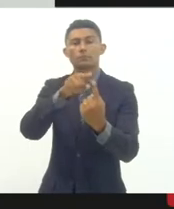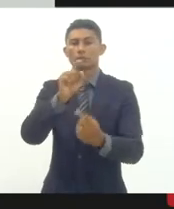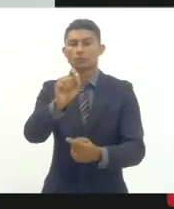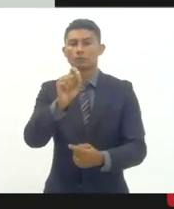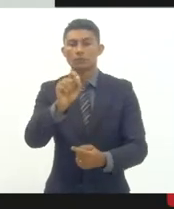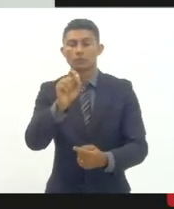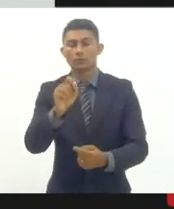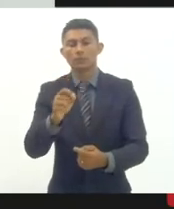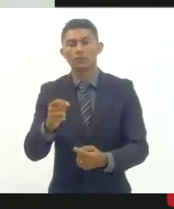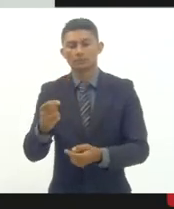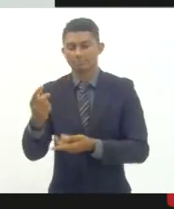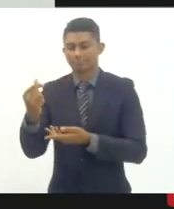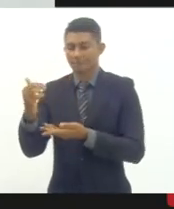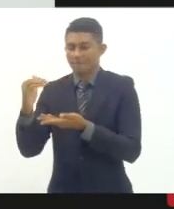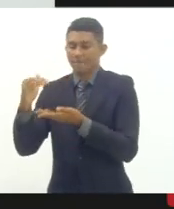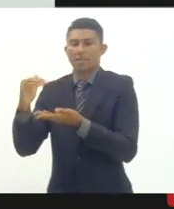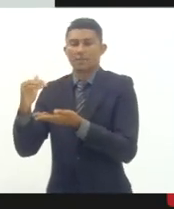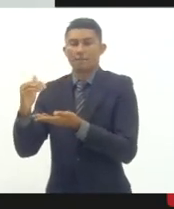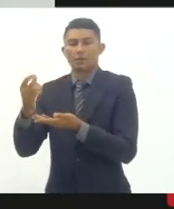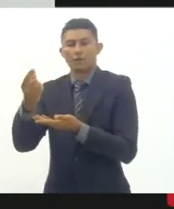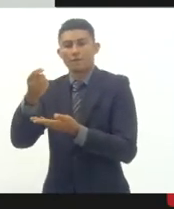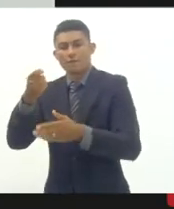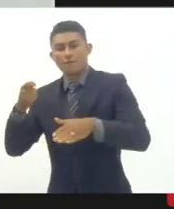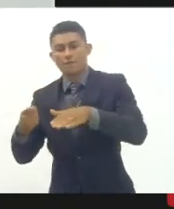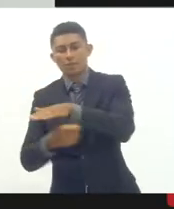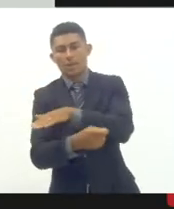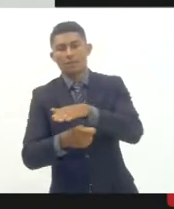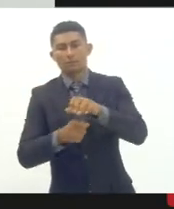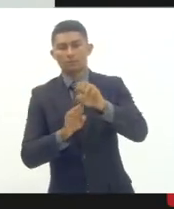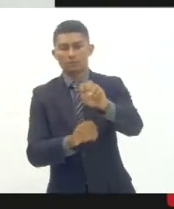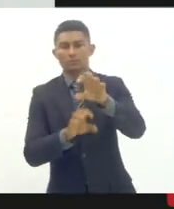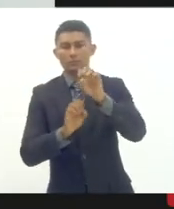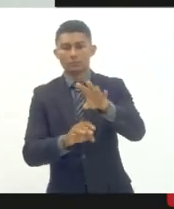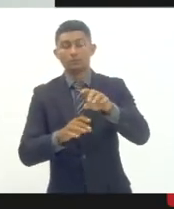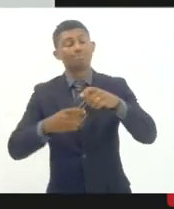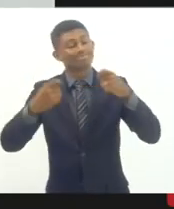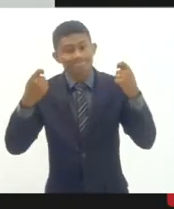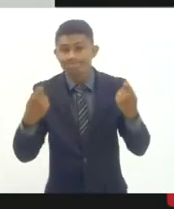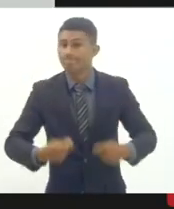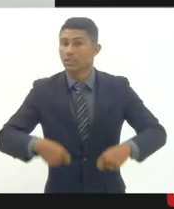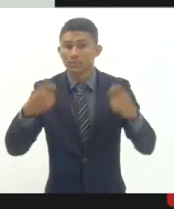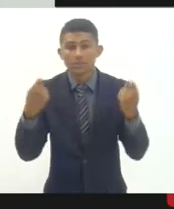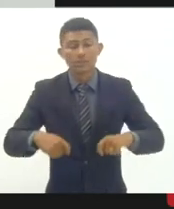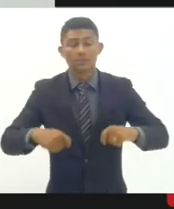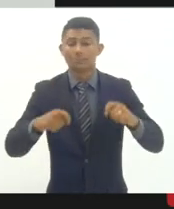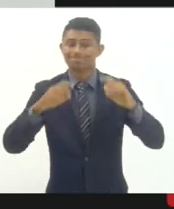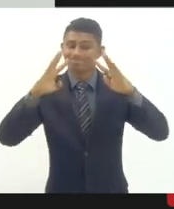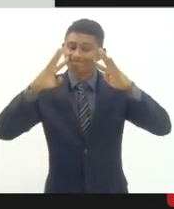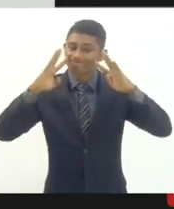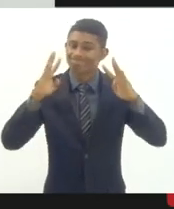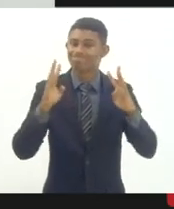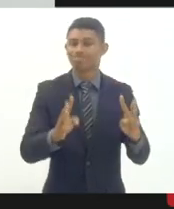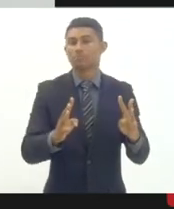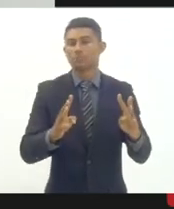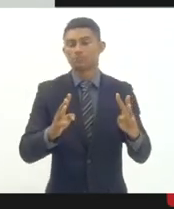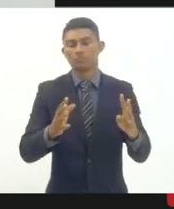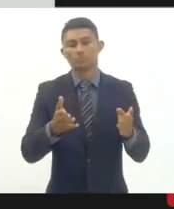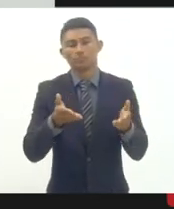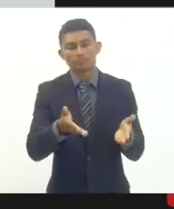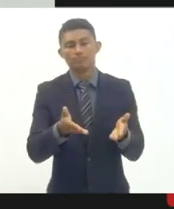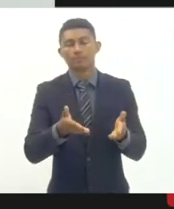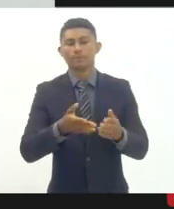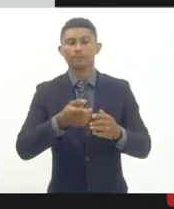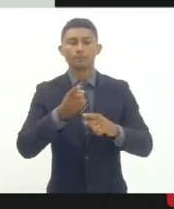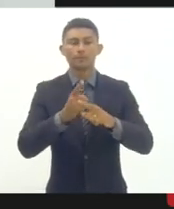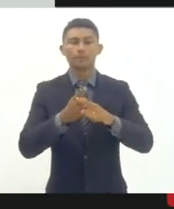do financiamento da educação precisa ter uma atenção muito especial tendo em vista que todas